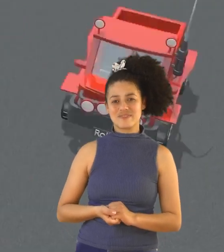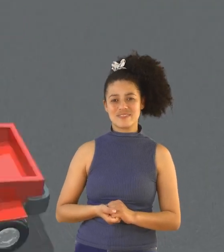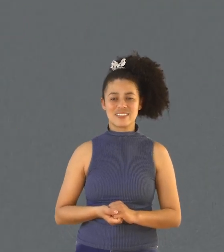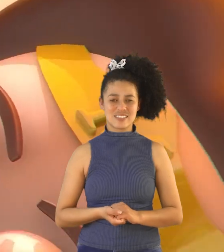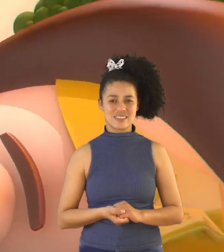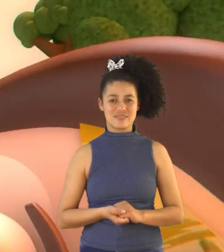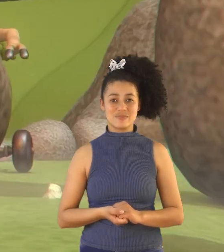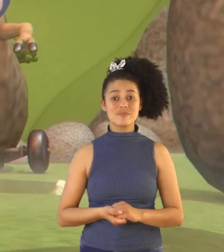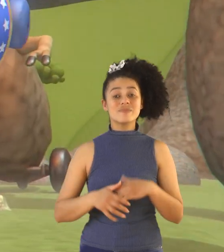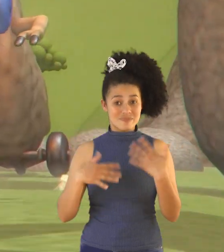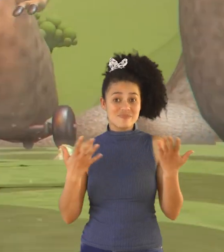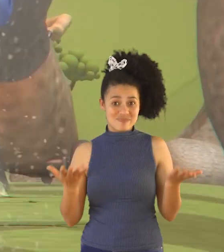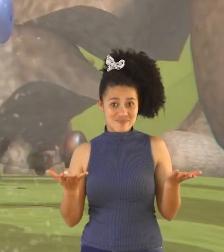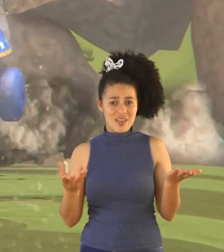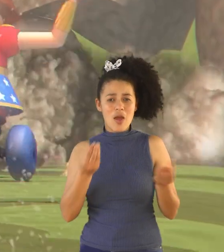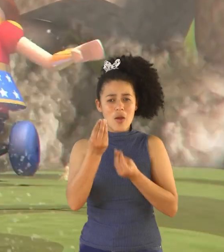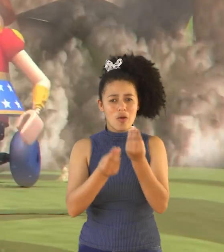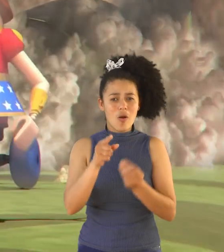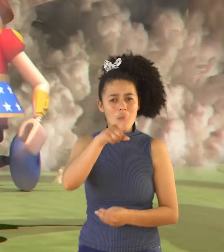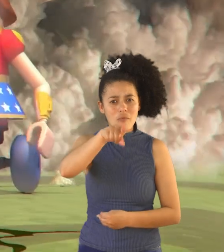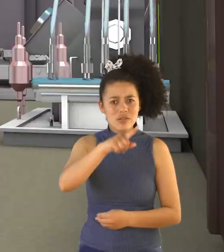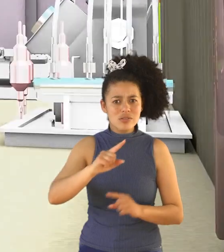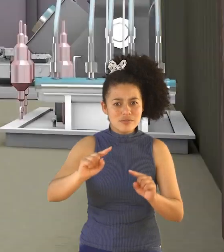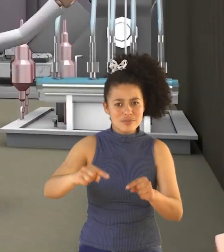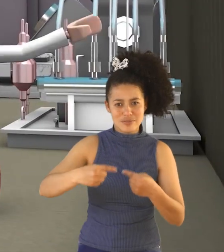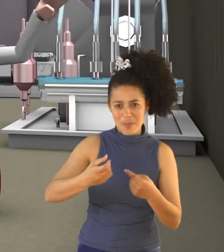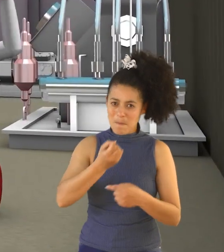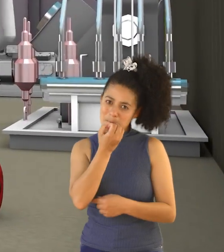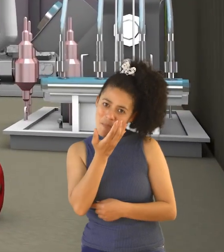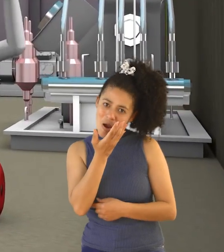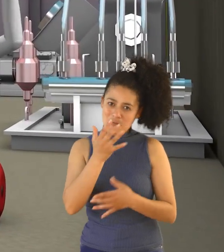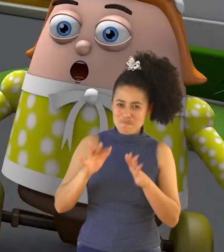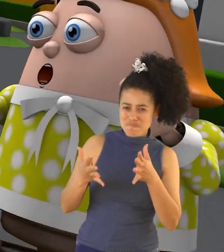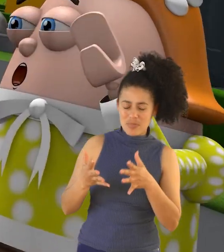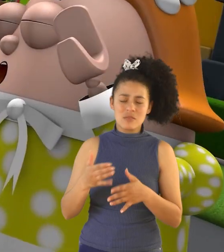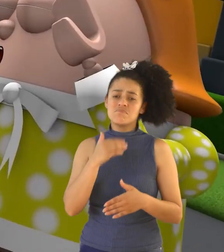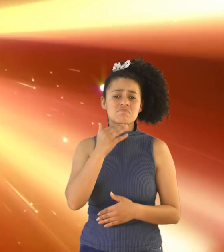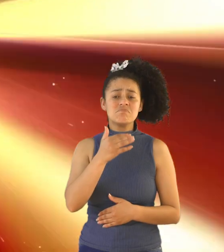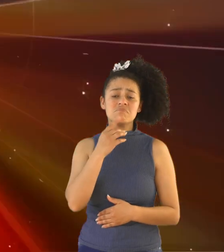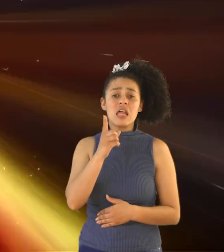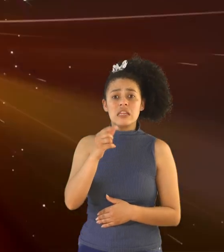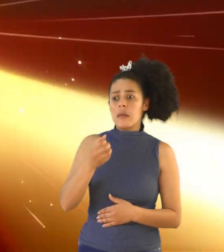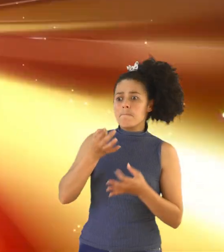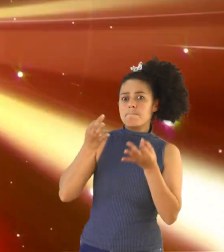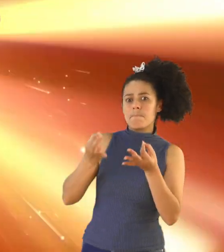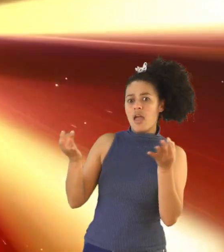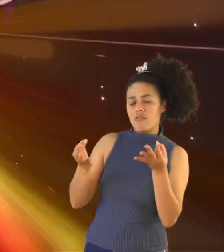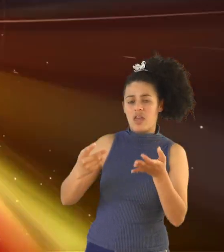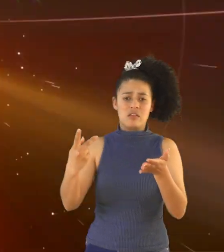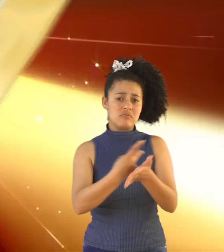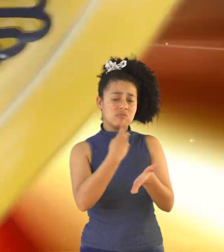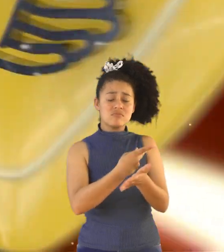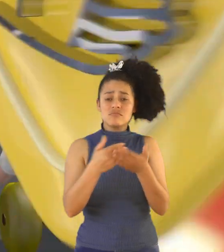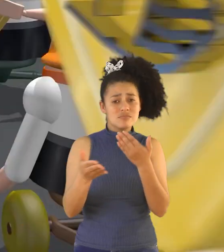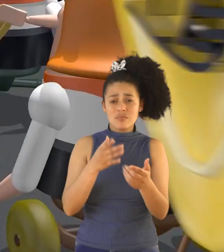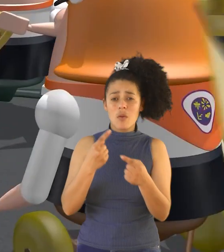E aí? Como você foi nos desafios? Não importa se você acertou ou não O importante É